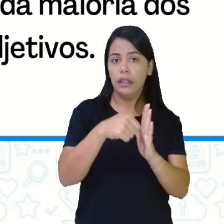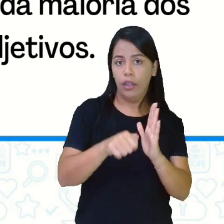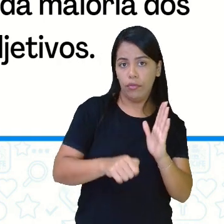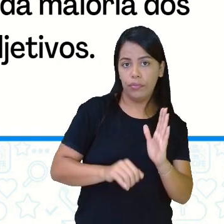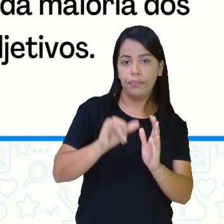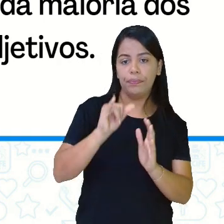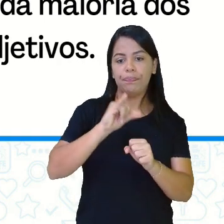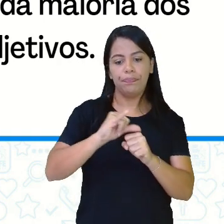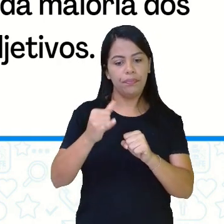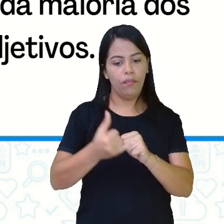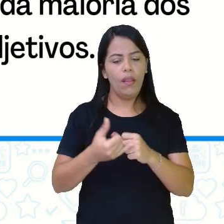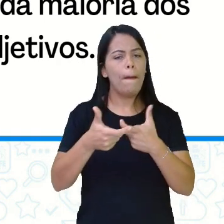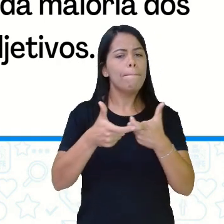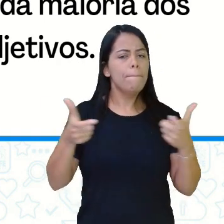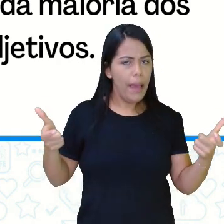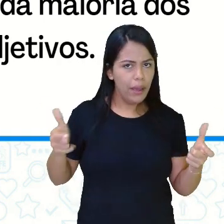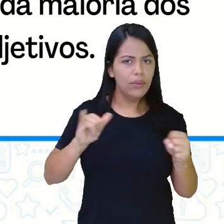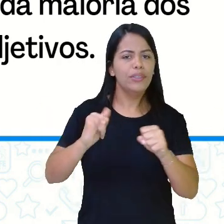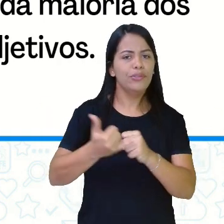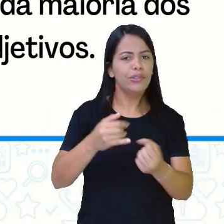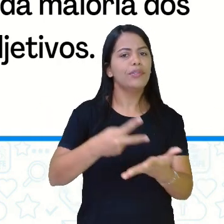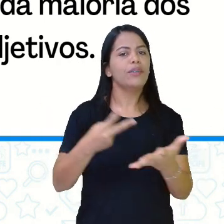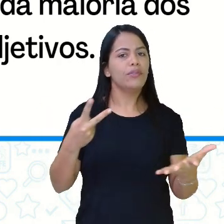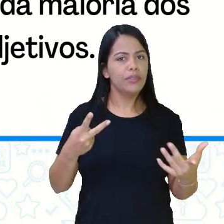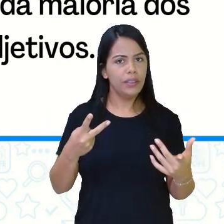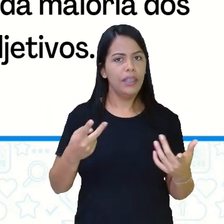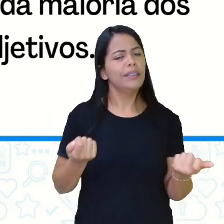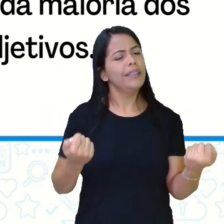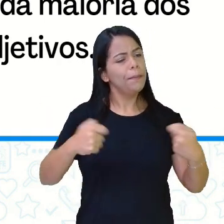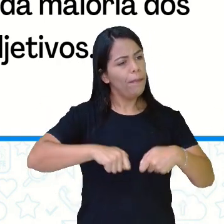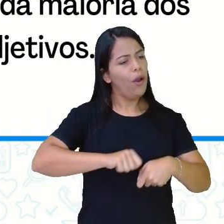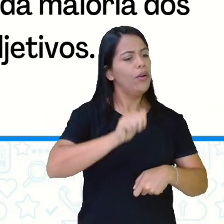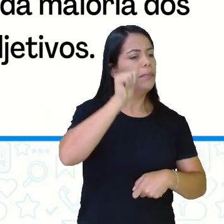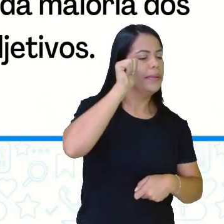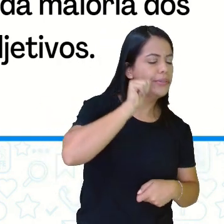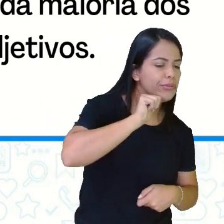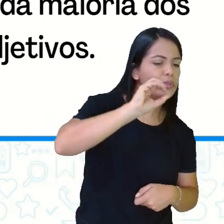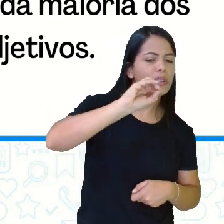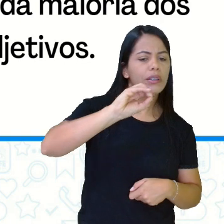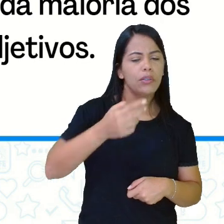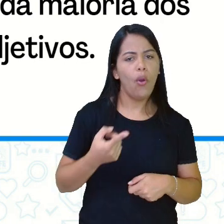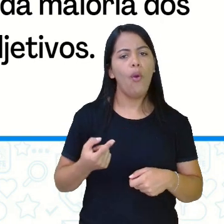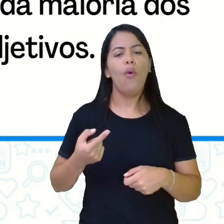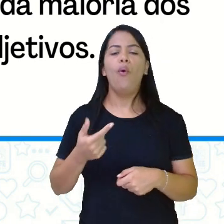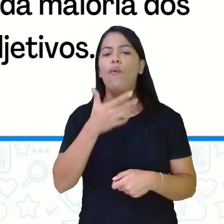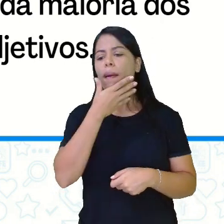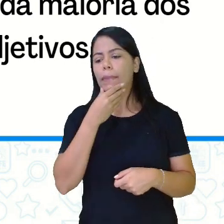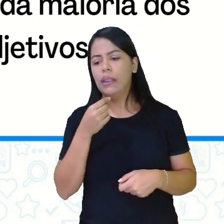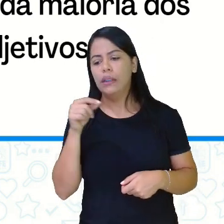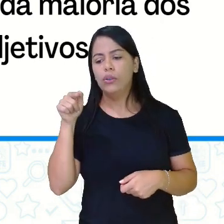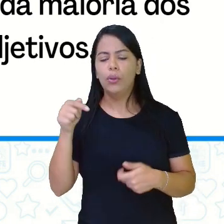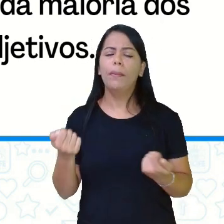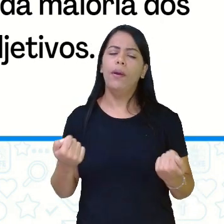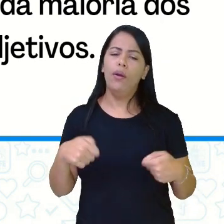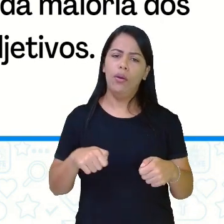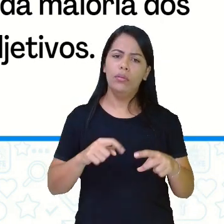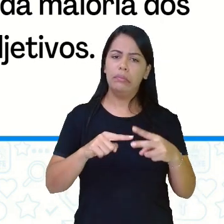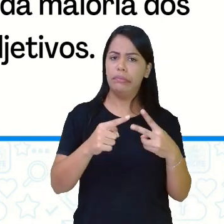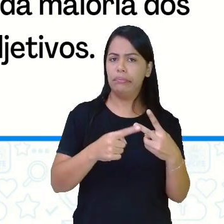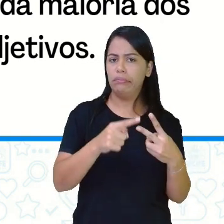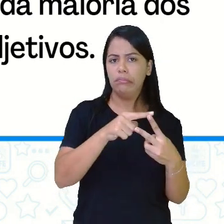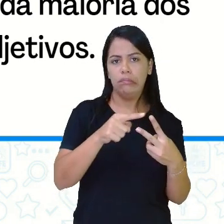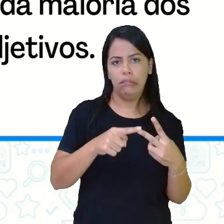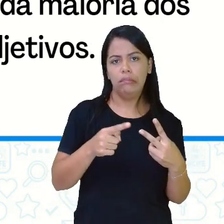masculino, mas também pode ser feminino, tá? Só é alterar a terminação dele.